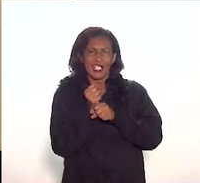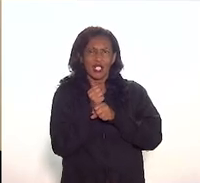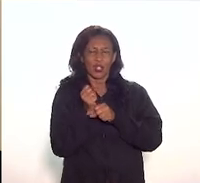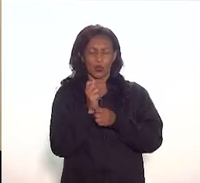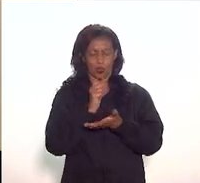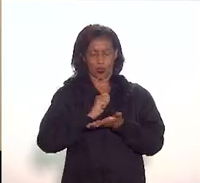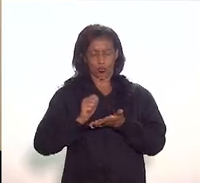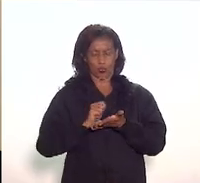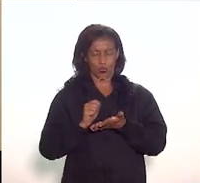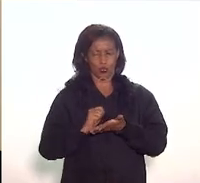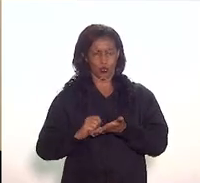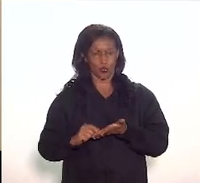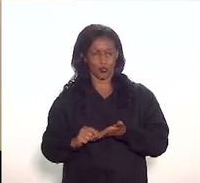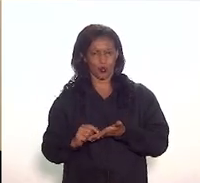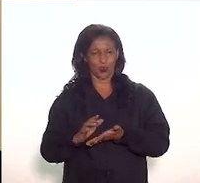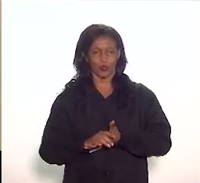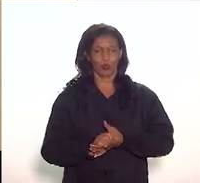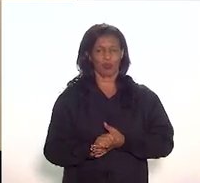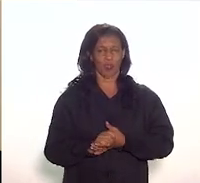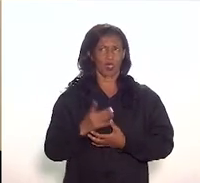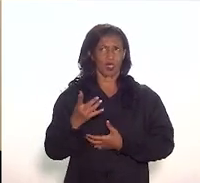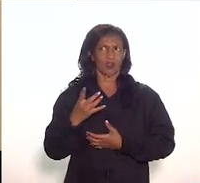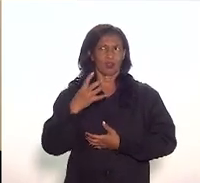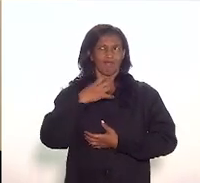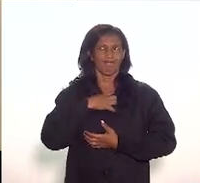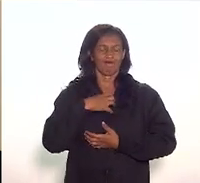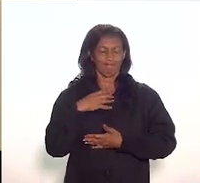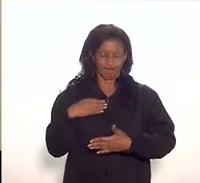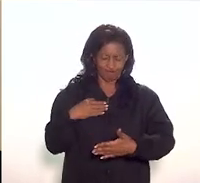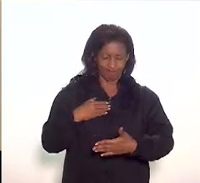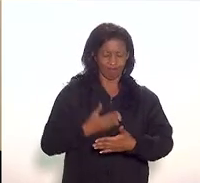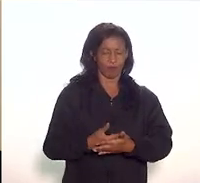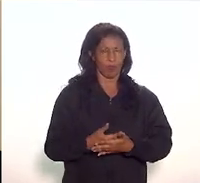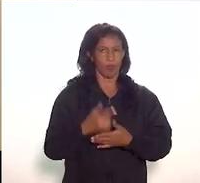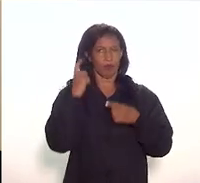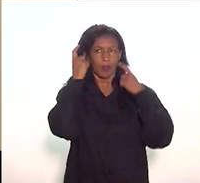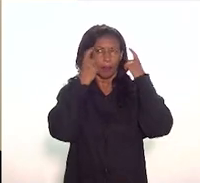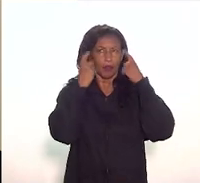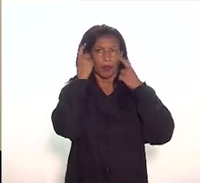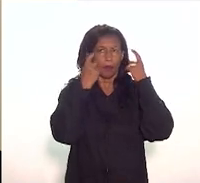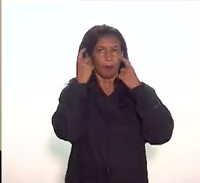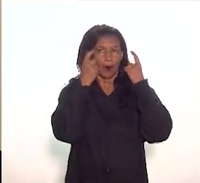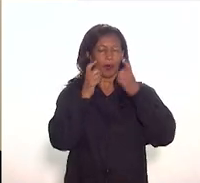isso me ocorreu de imediato fiquei preocupado